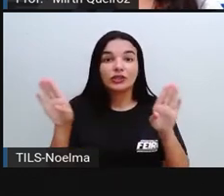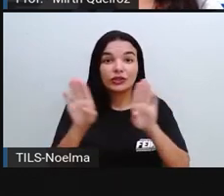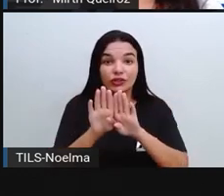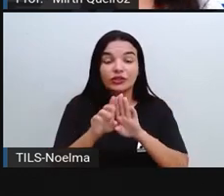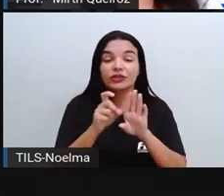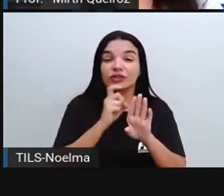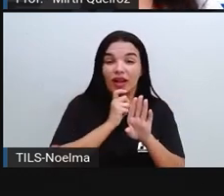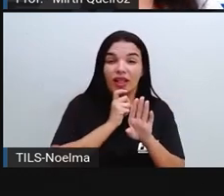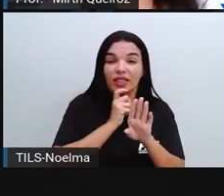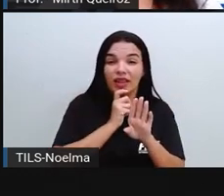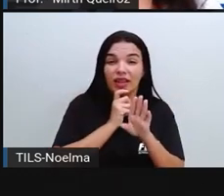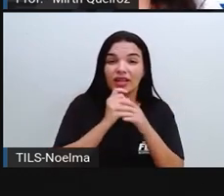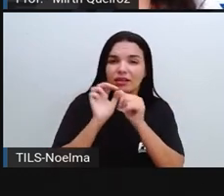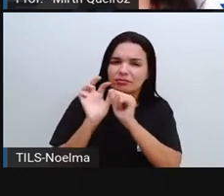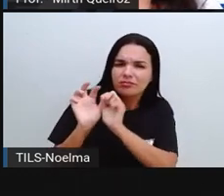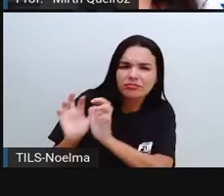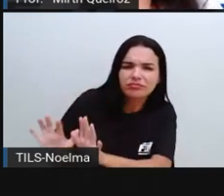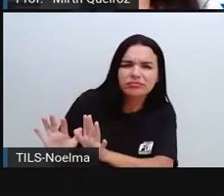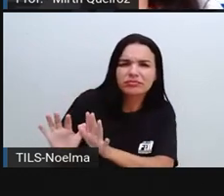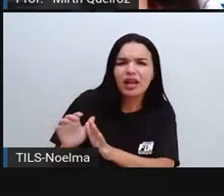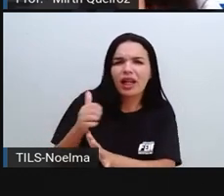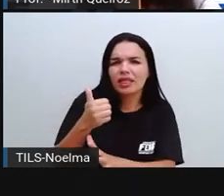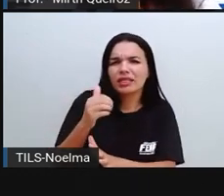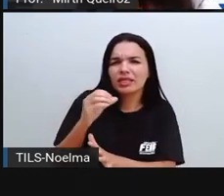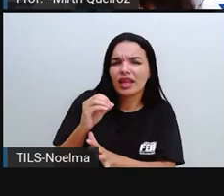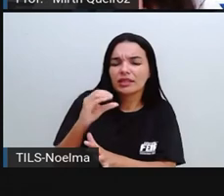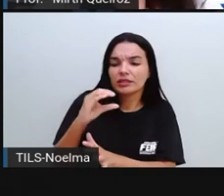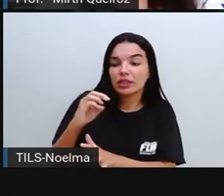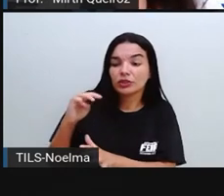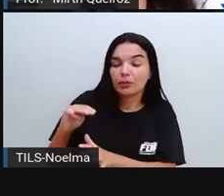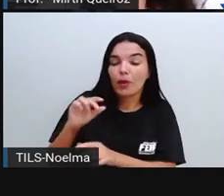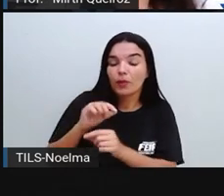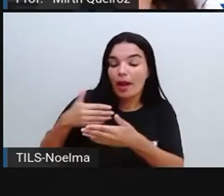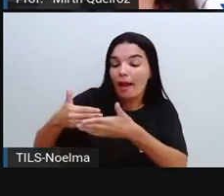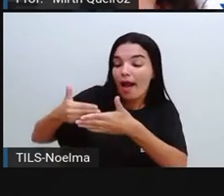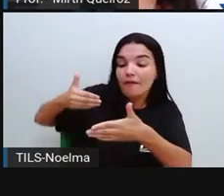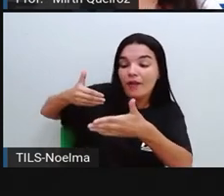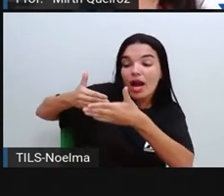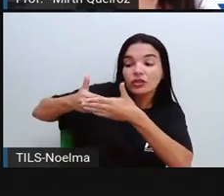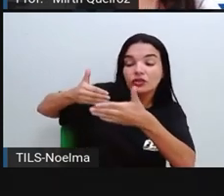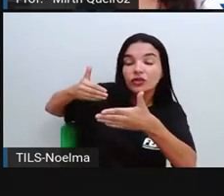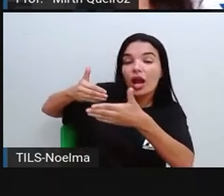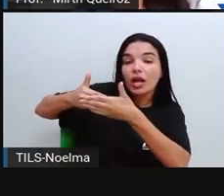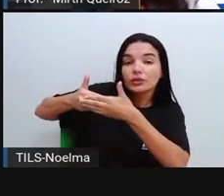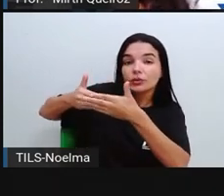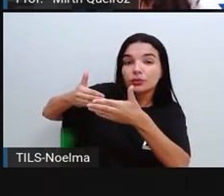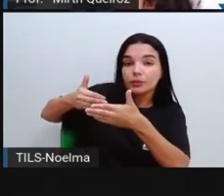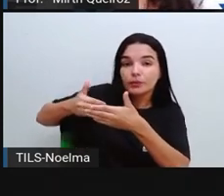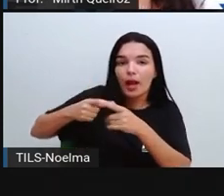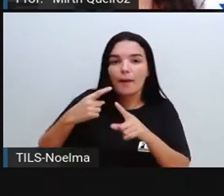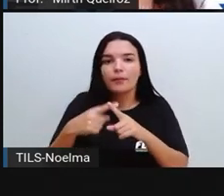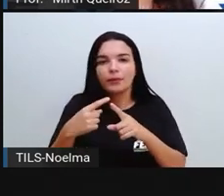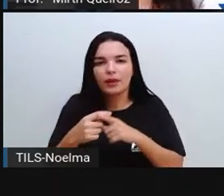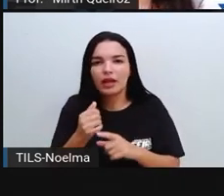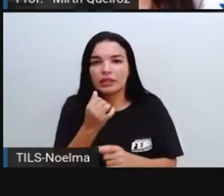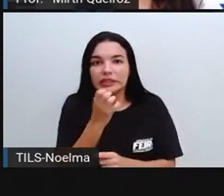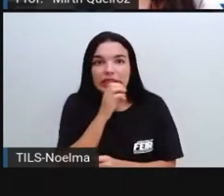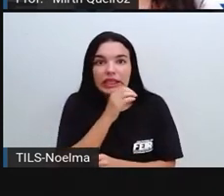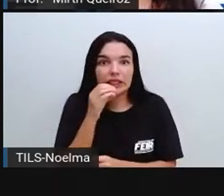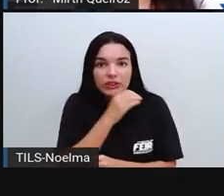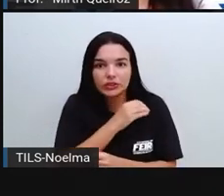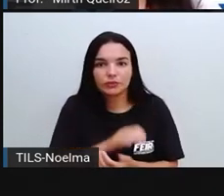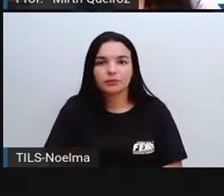a pelo menos 10 centímetros de distância da parede, para não se peraquecer ali também, que vai gastar energia.